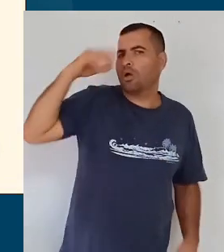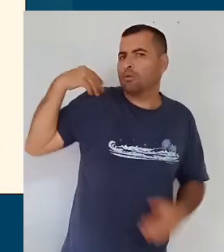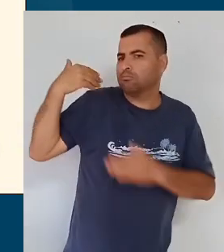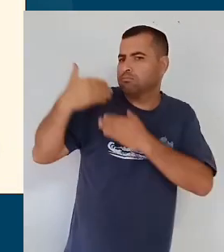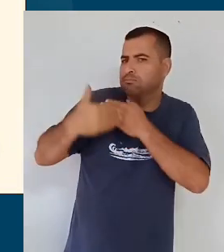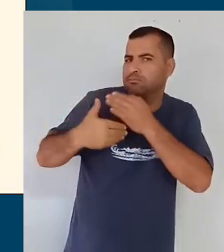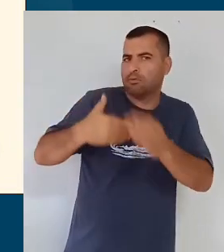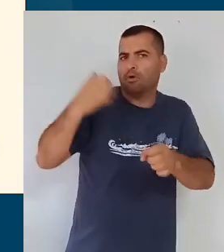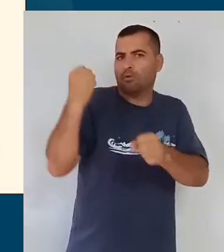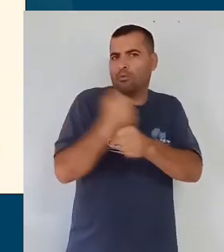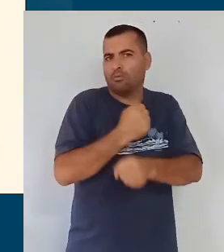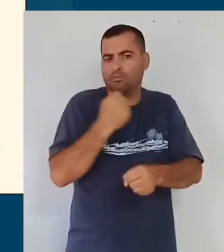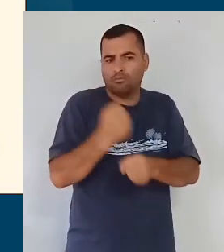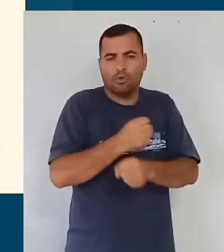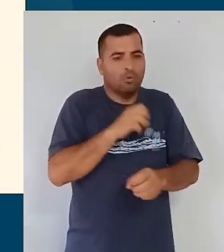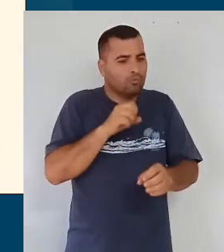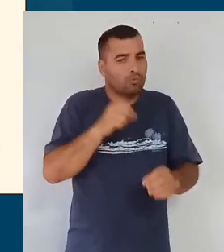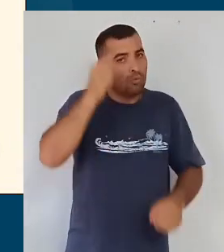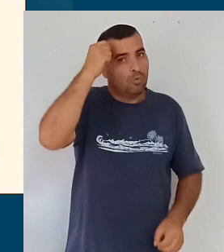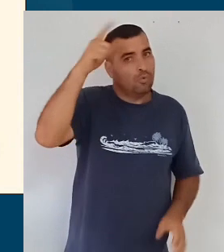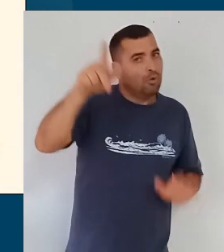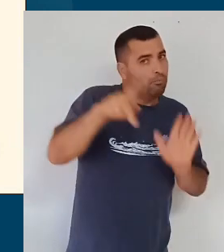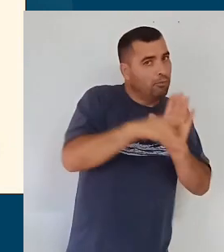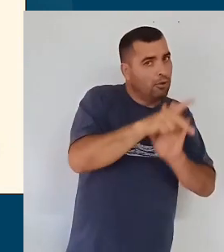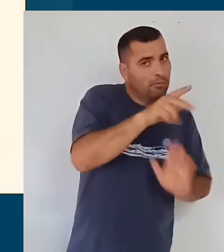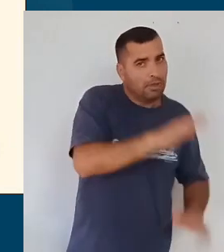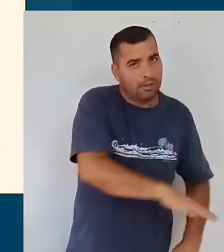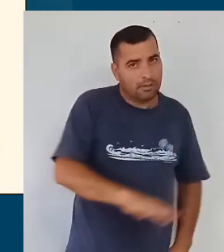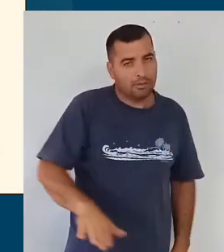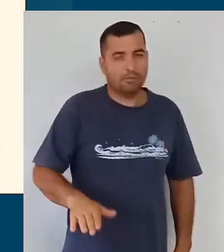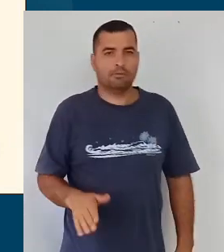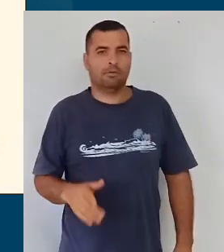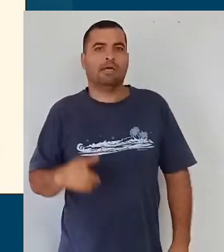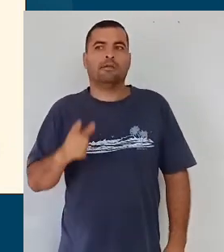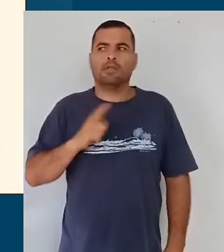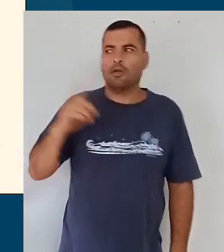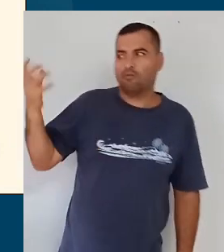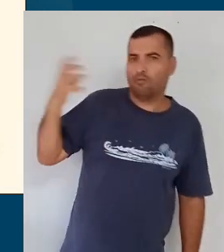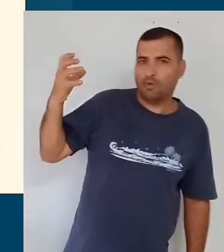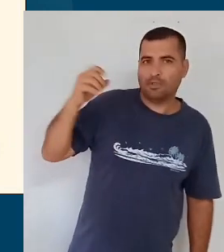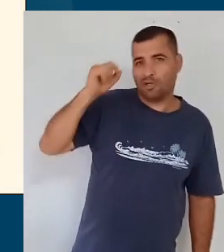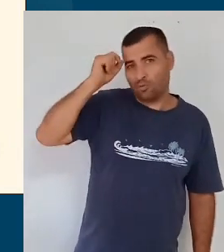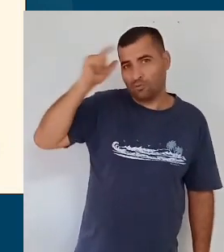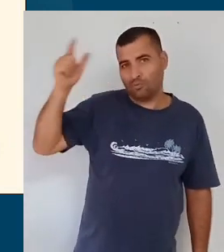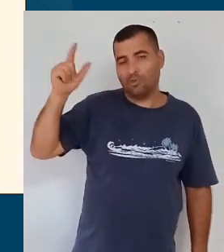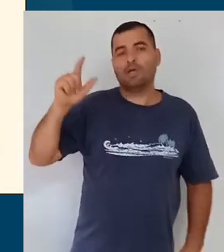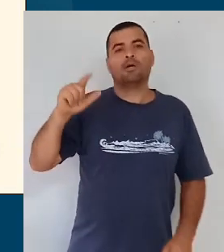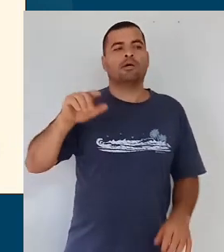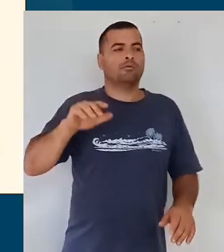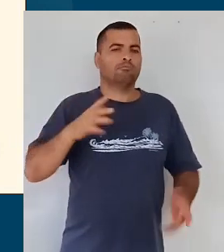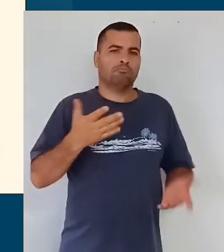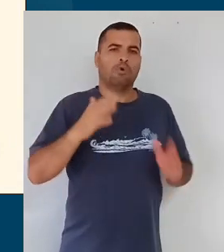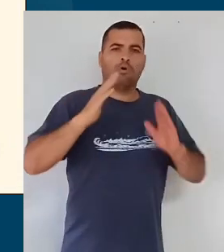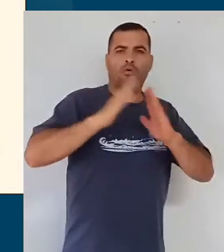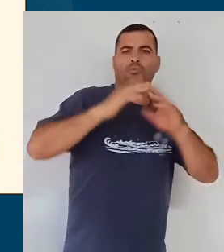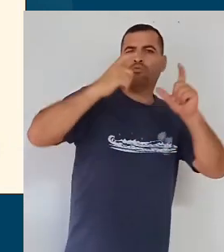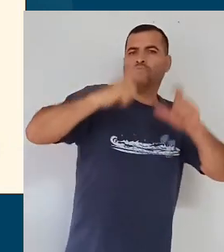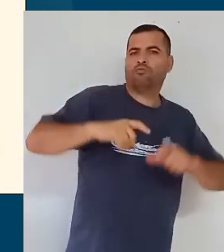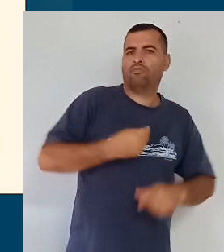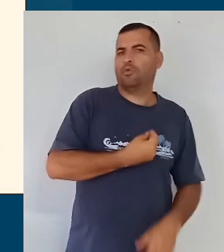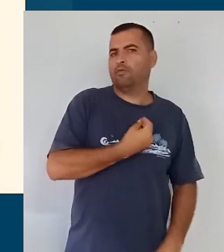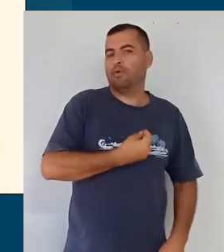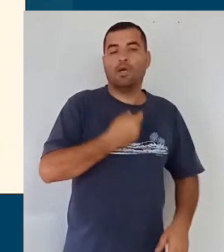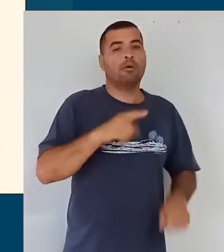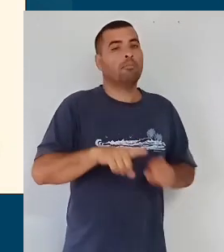construtores das culturas infantis. Ou seja, a criança é influenciada pela cultura, pelo seu ambiente, mas ela também